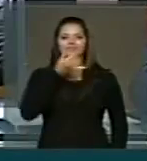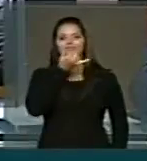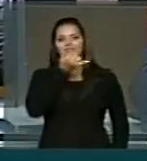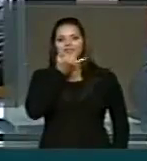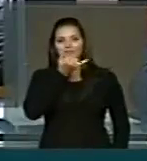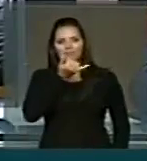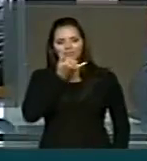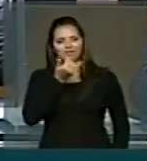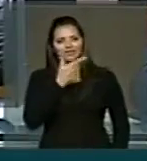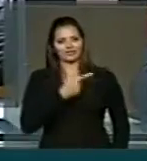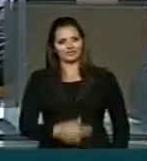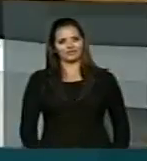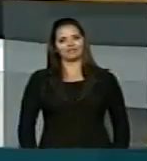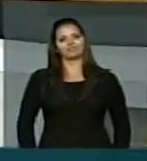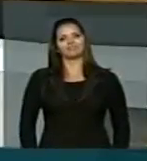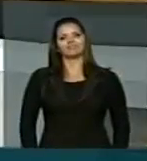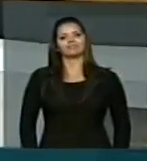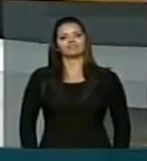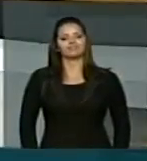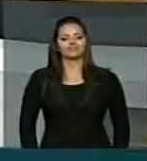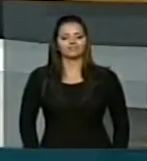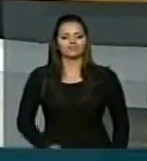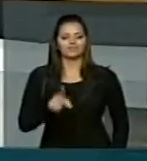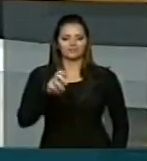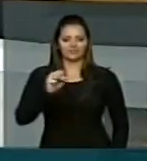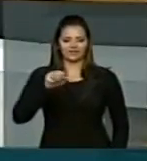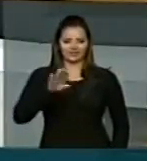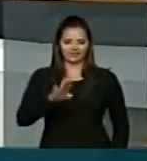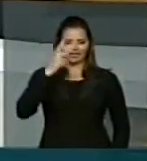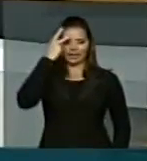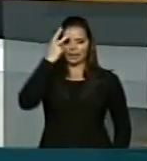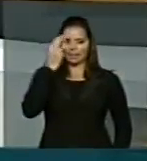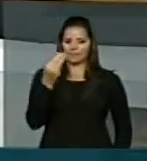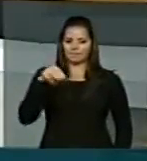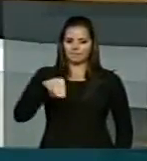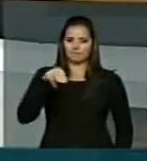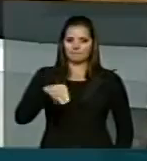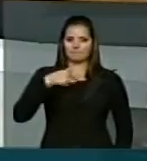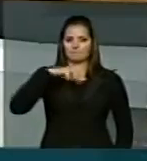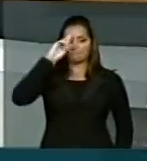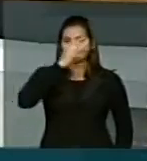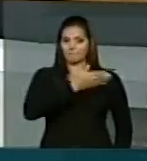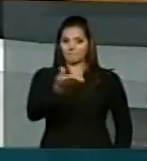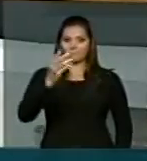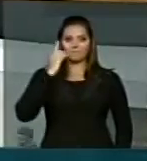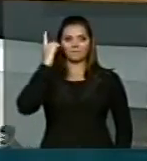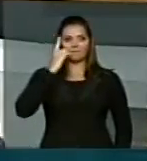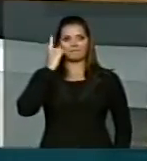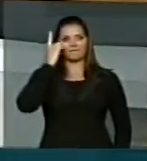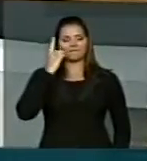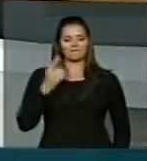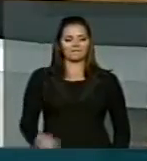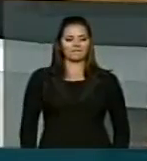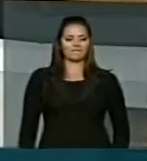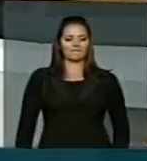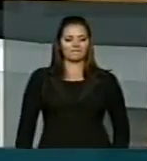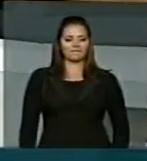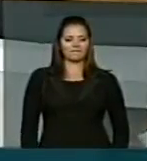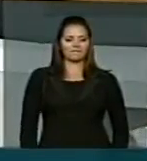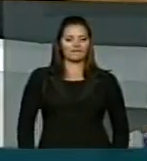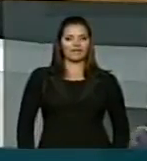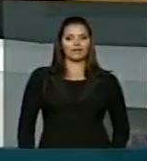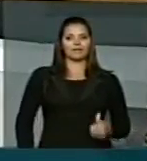São Paulo, três minutos. Senhores parlamentares, nesse meu primeiro